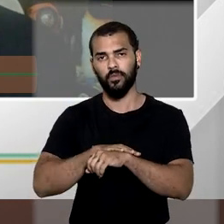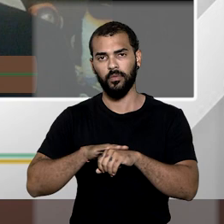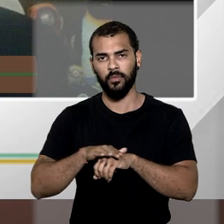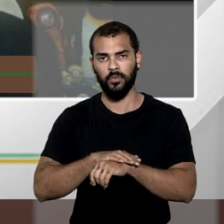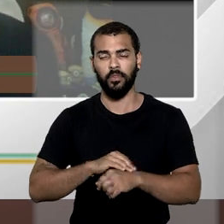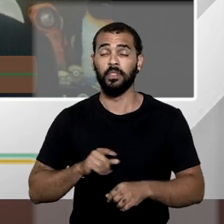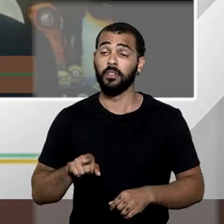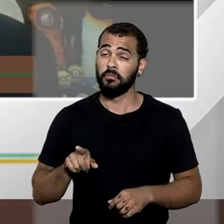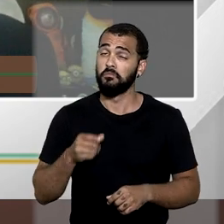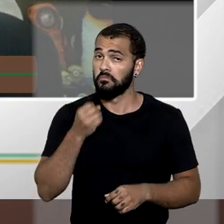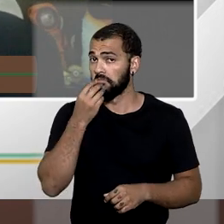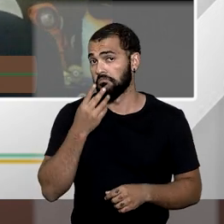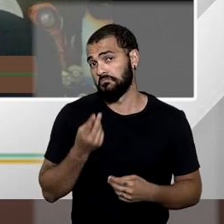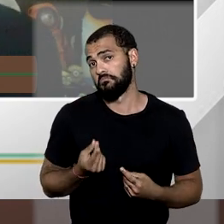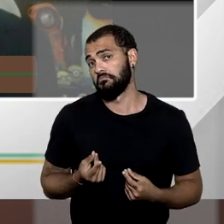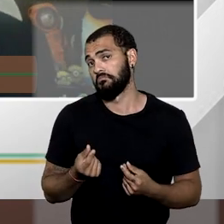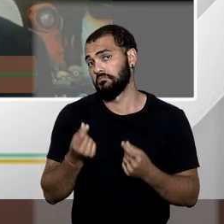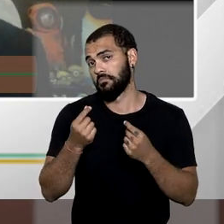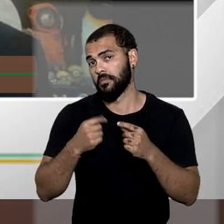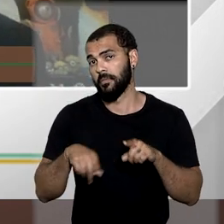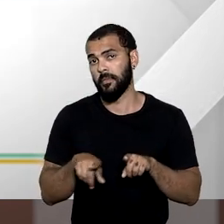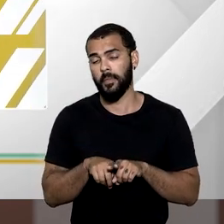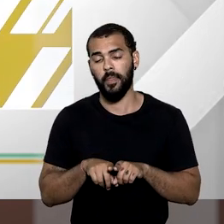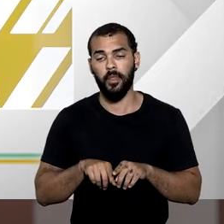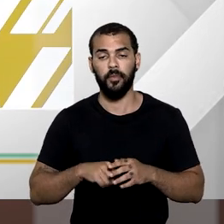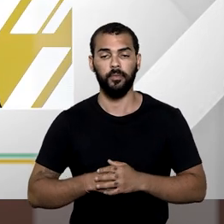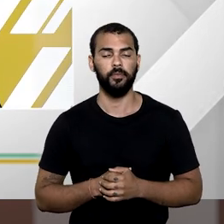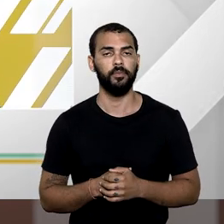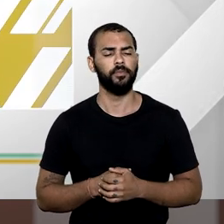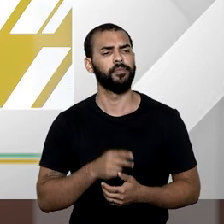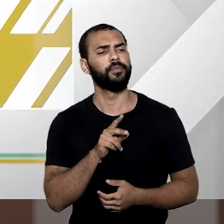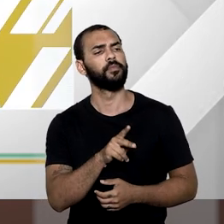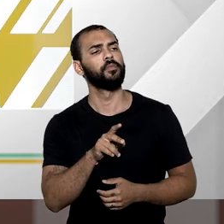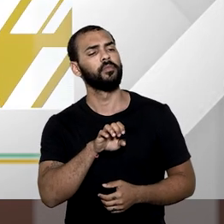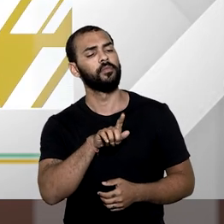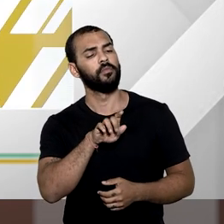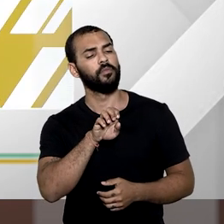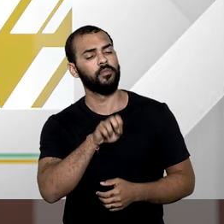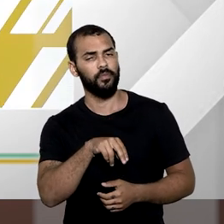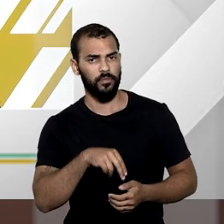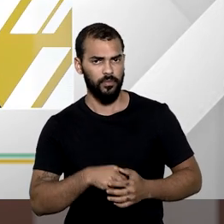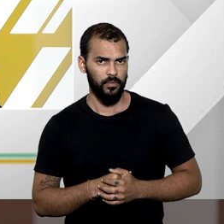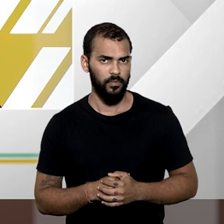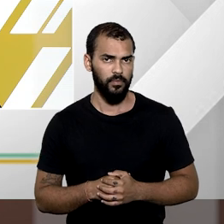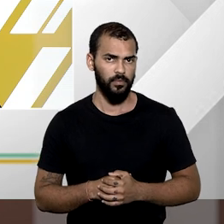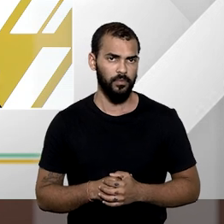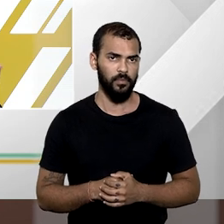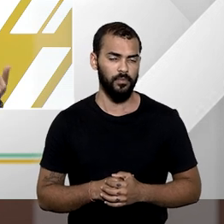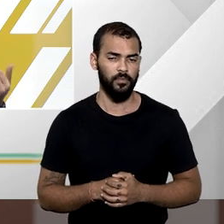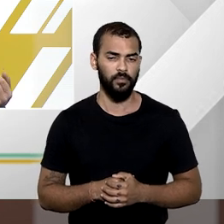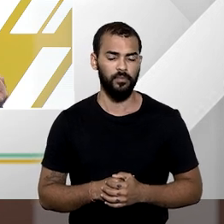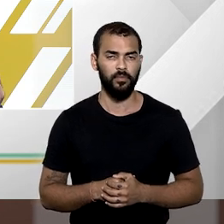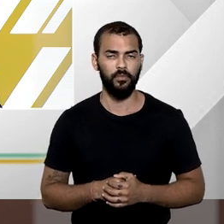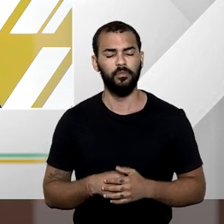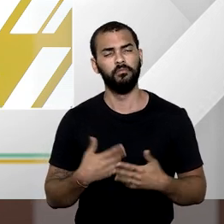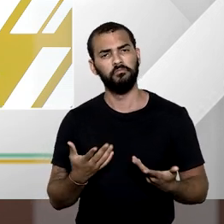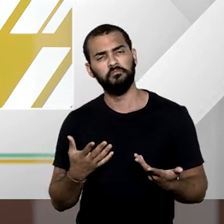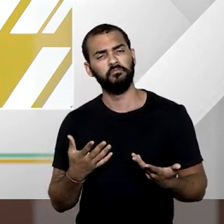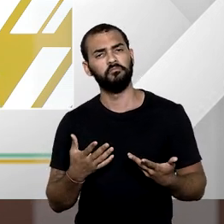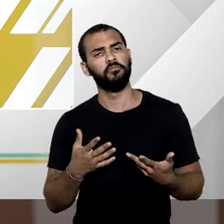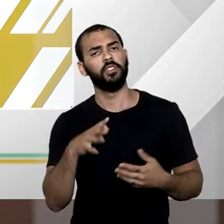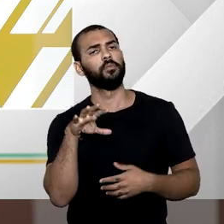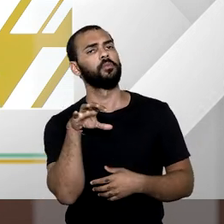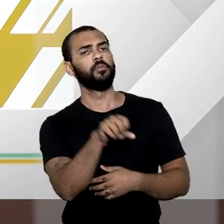realidade muito rica e muito controvertida. Professor Egon, já na desapropriação